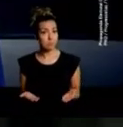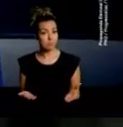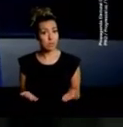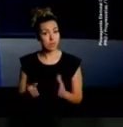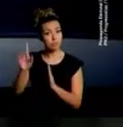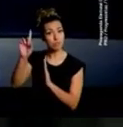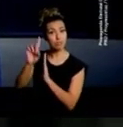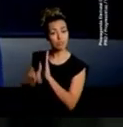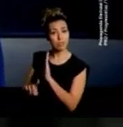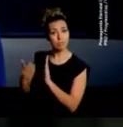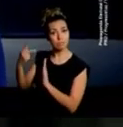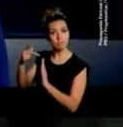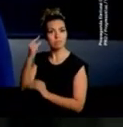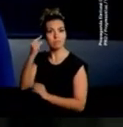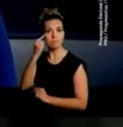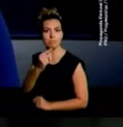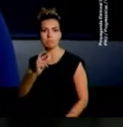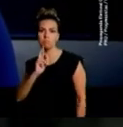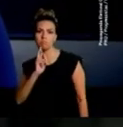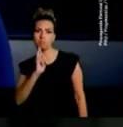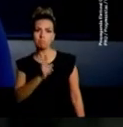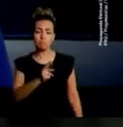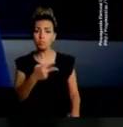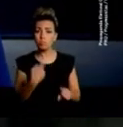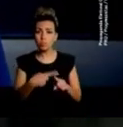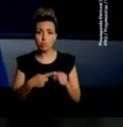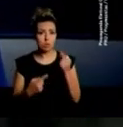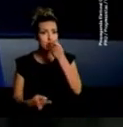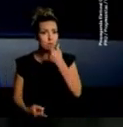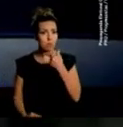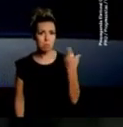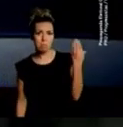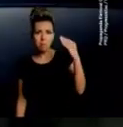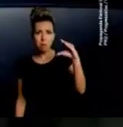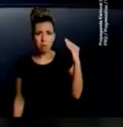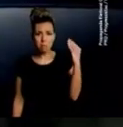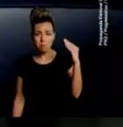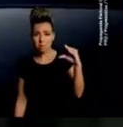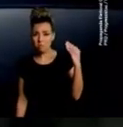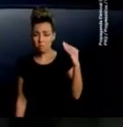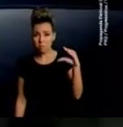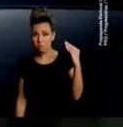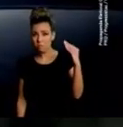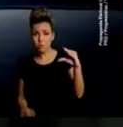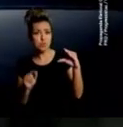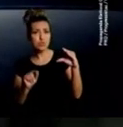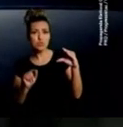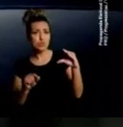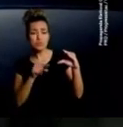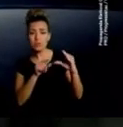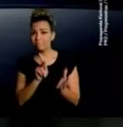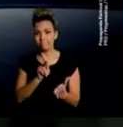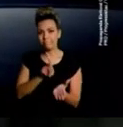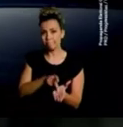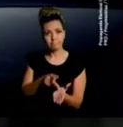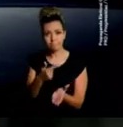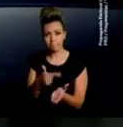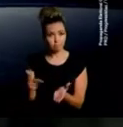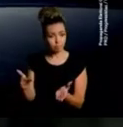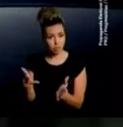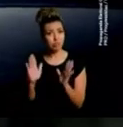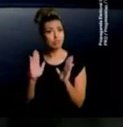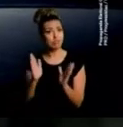Este é um direito de resposta de Ricardo Nunes no programa de Guilherme Boulos. E sabe por quê? Porque Boulos foi